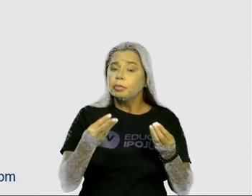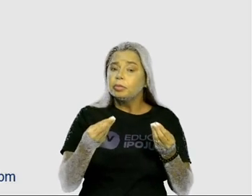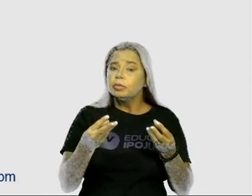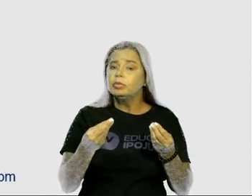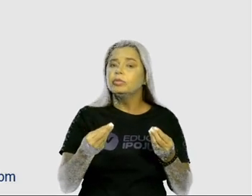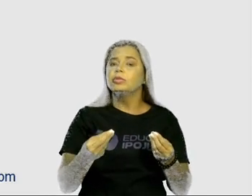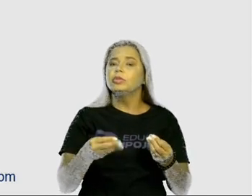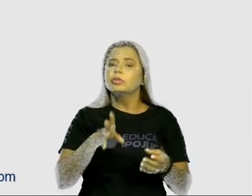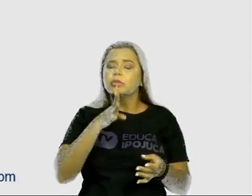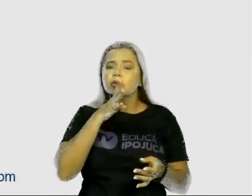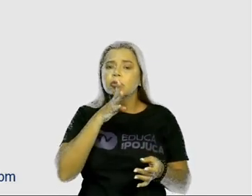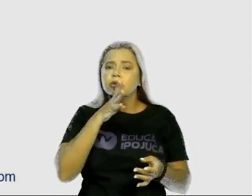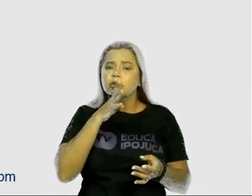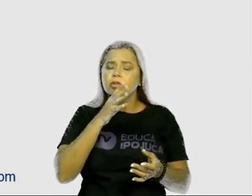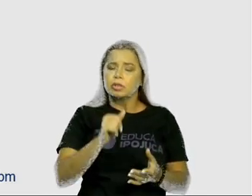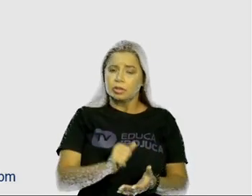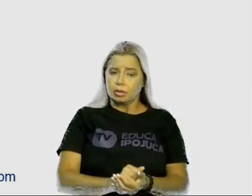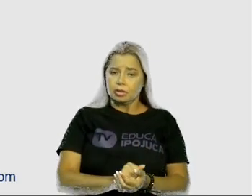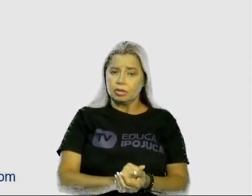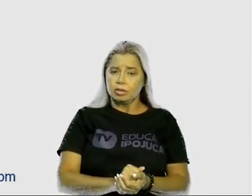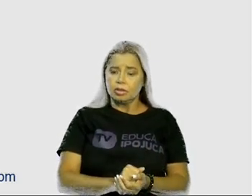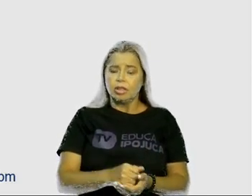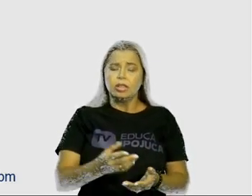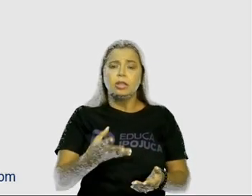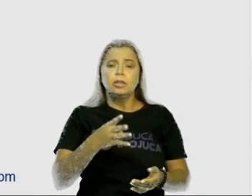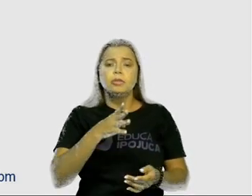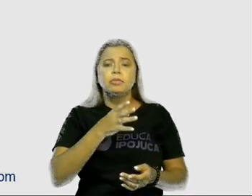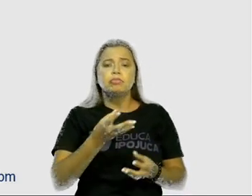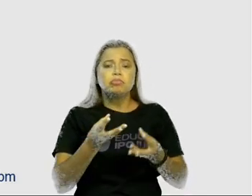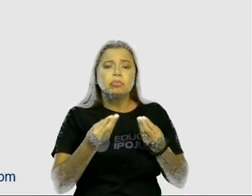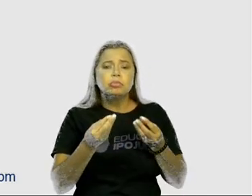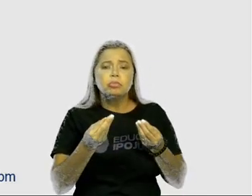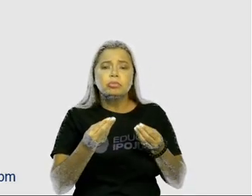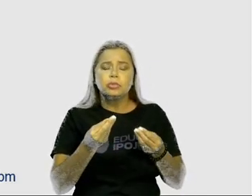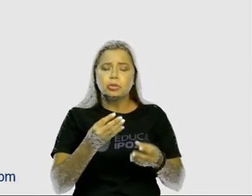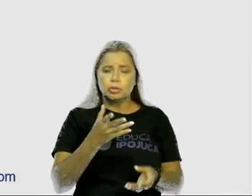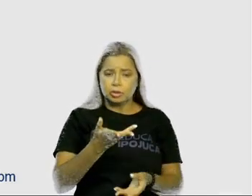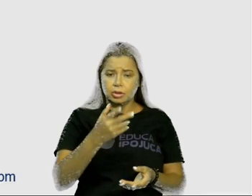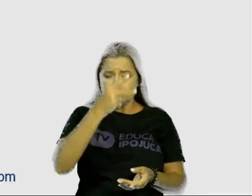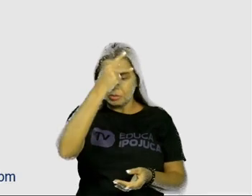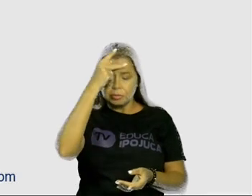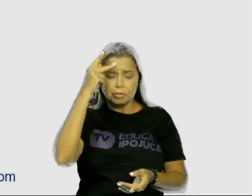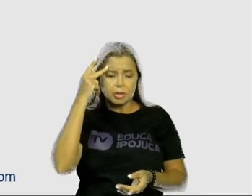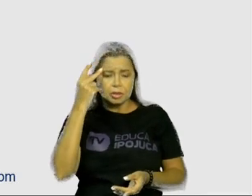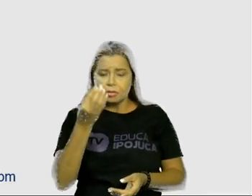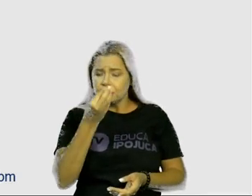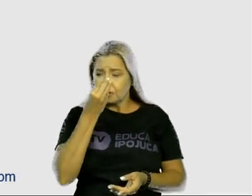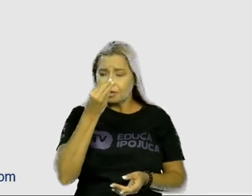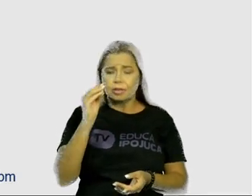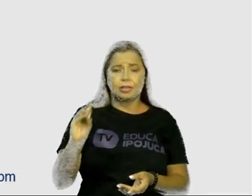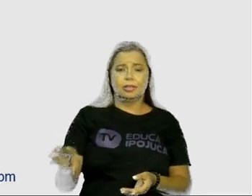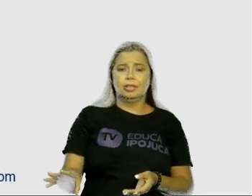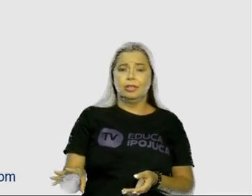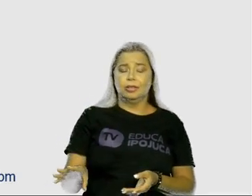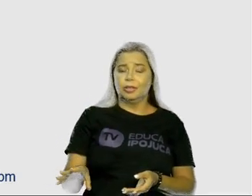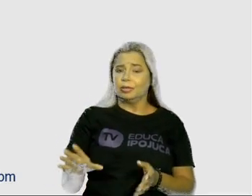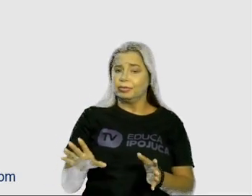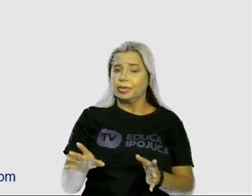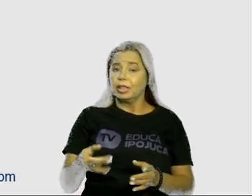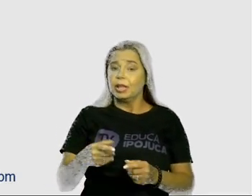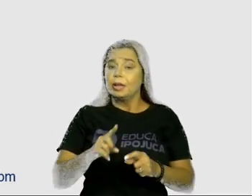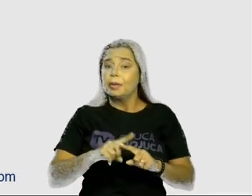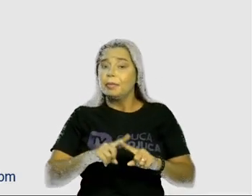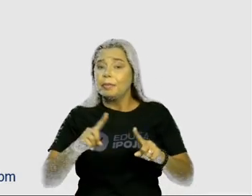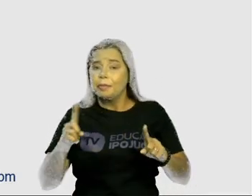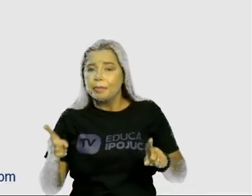poucas vezes analisadas por nós que estamos aqui. As nossas galinhas do Ipojuca, tão lindas e tão divulgadas